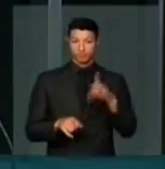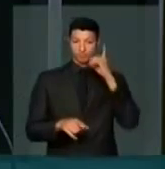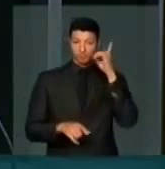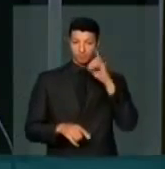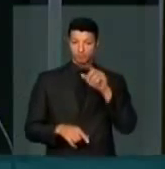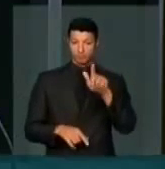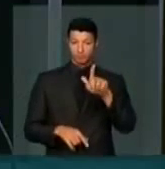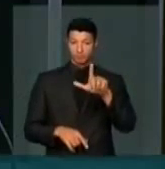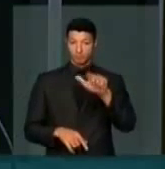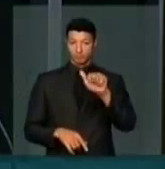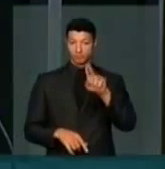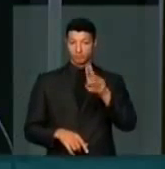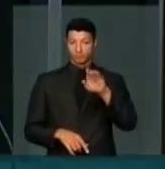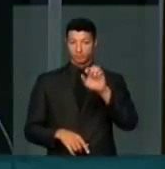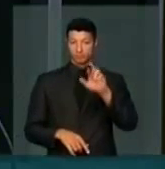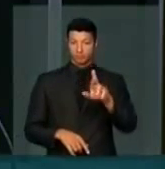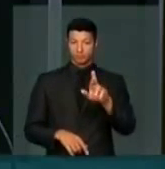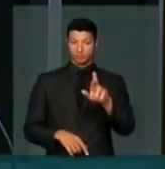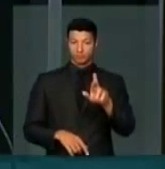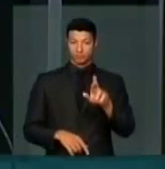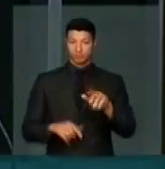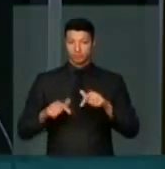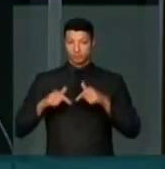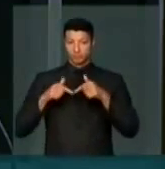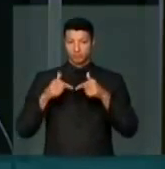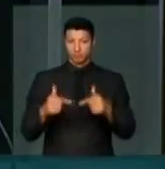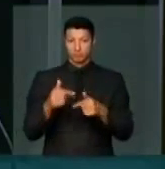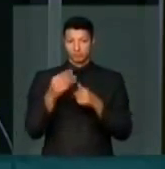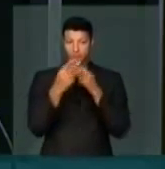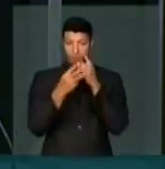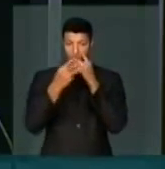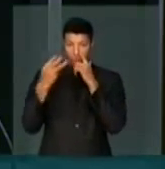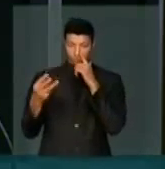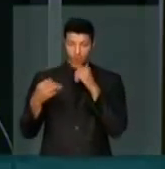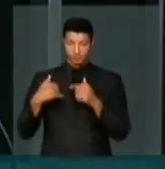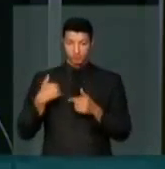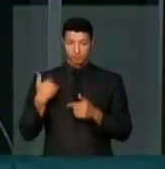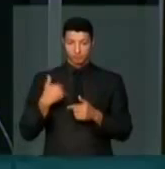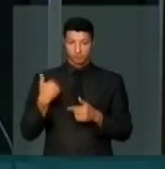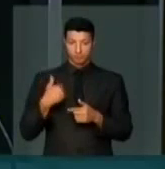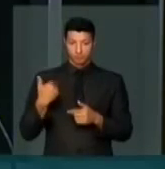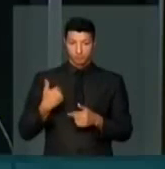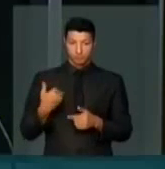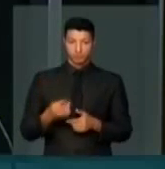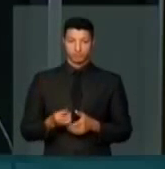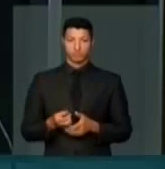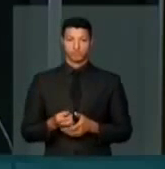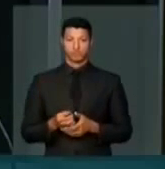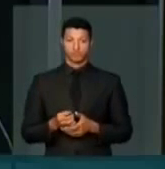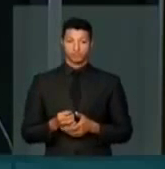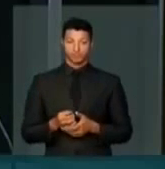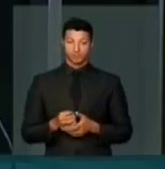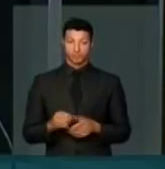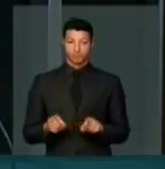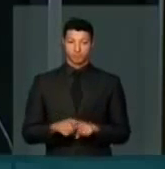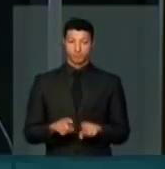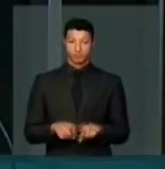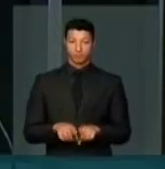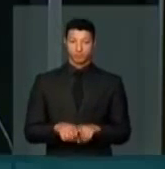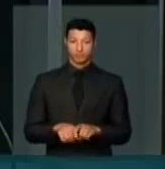deputado Glauber Braga, no vigor dos seus 33 aninhos de idade, e,